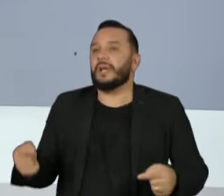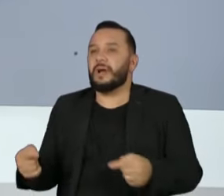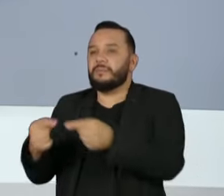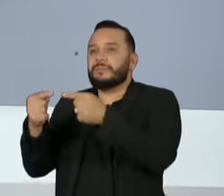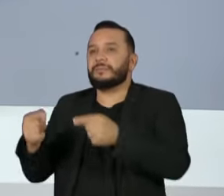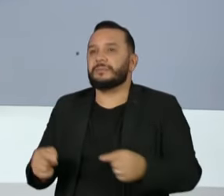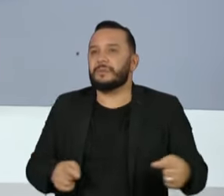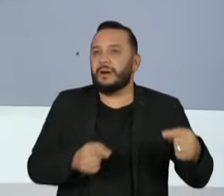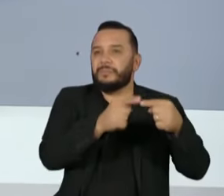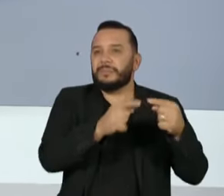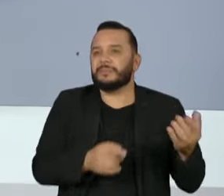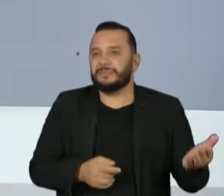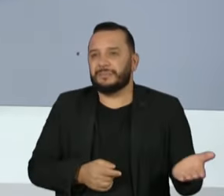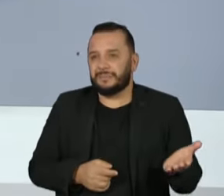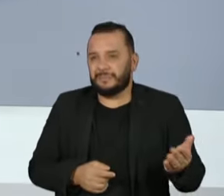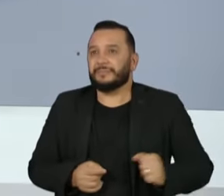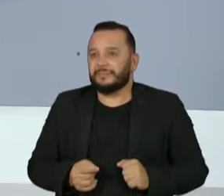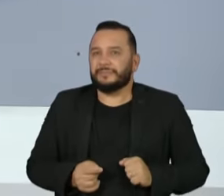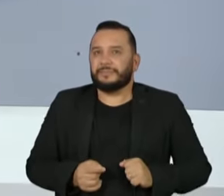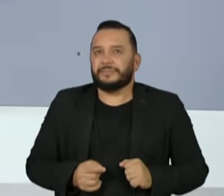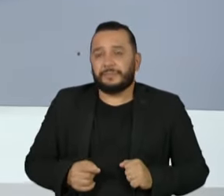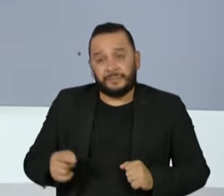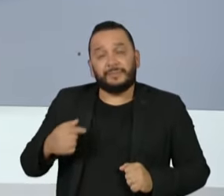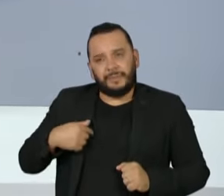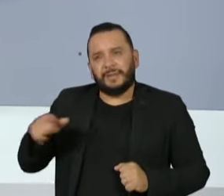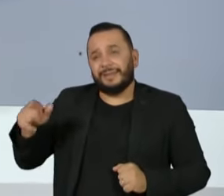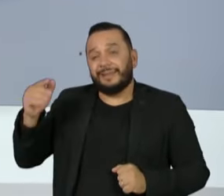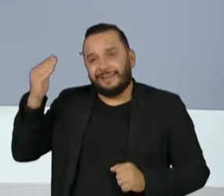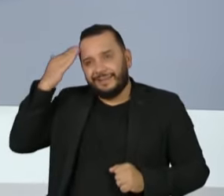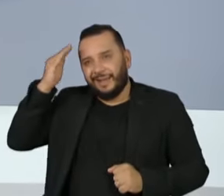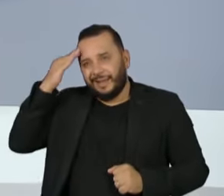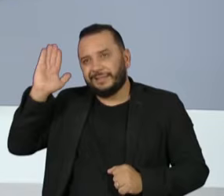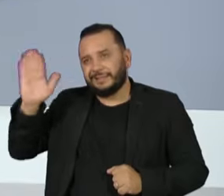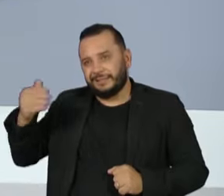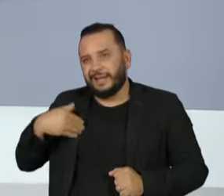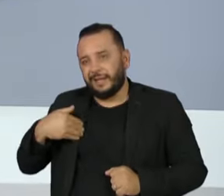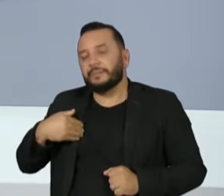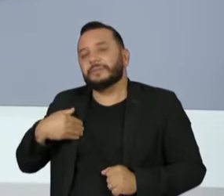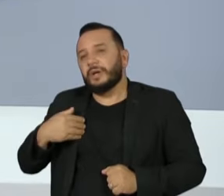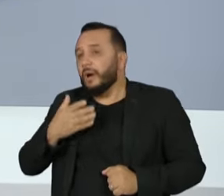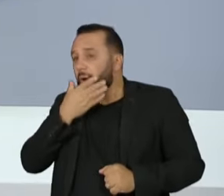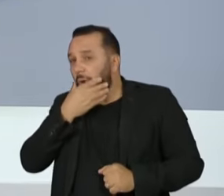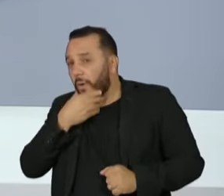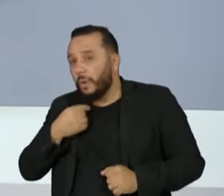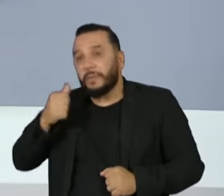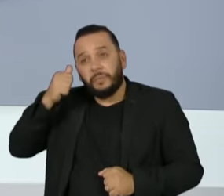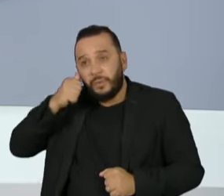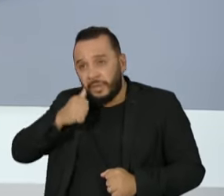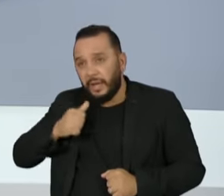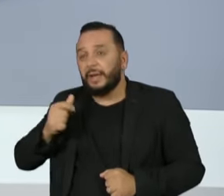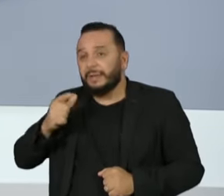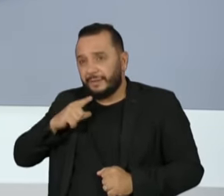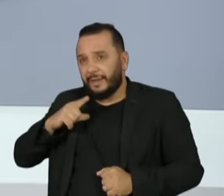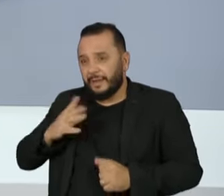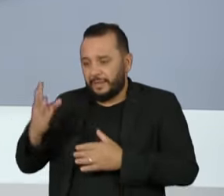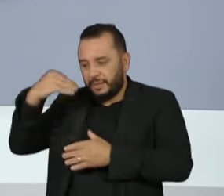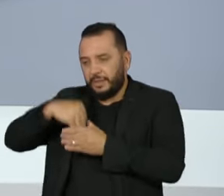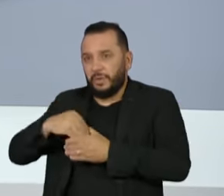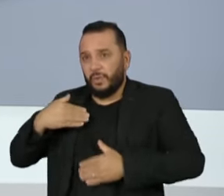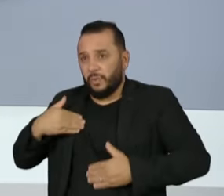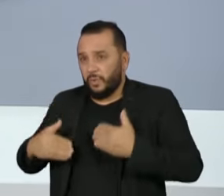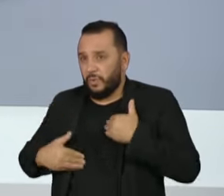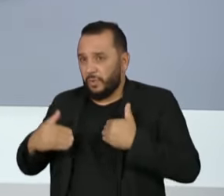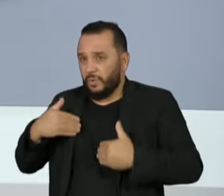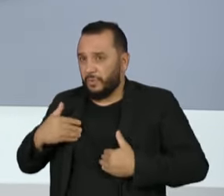se identifica mais? Essa que entende que existe diferença entre os sexos e que isso, diferenças biológicas. Isso afeta,